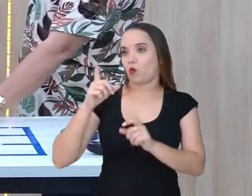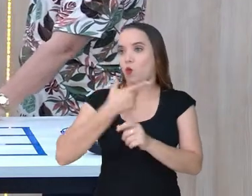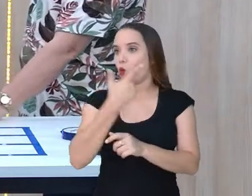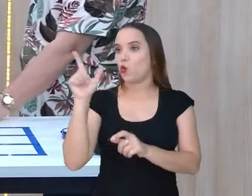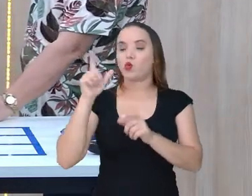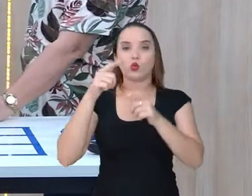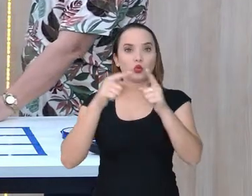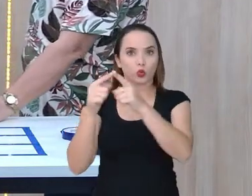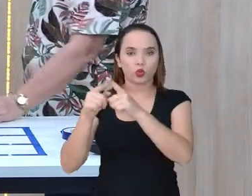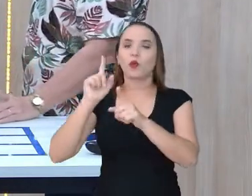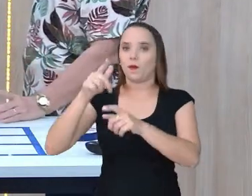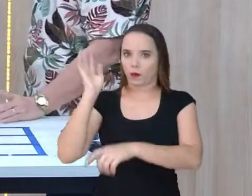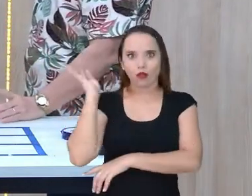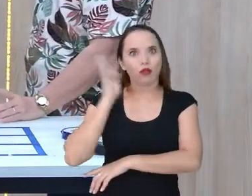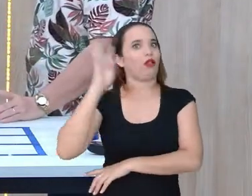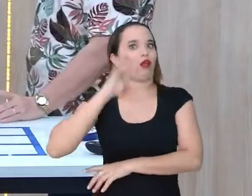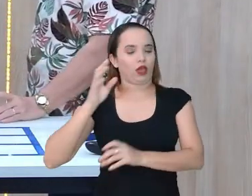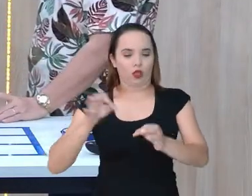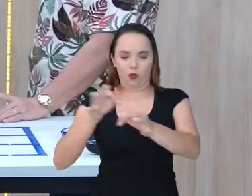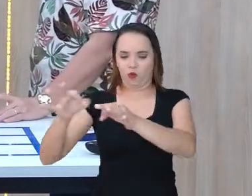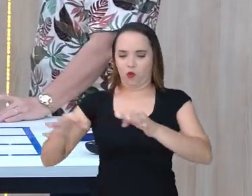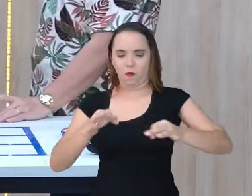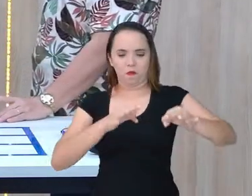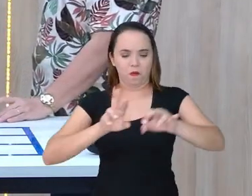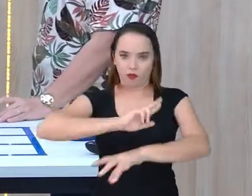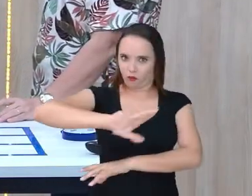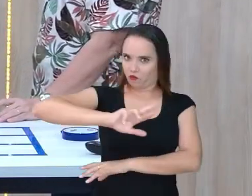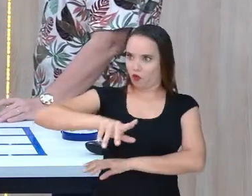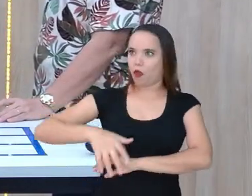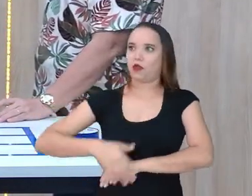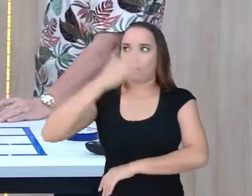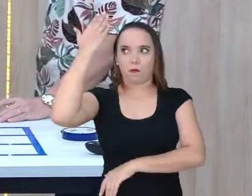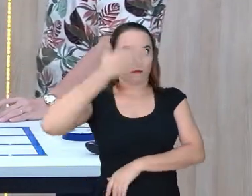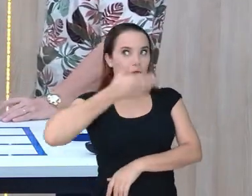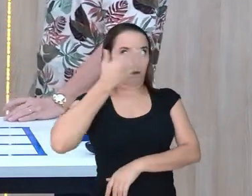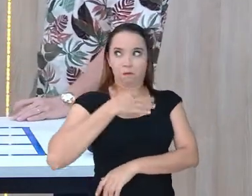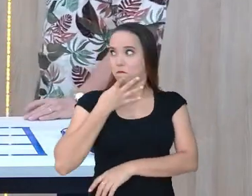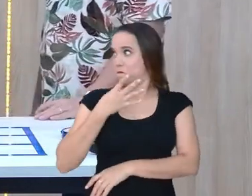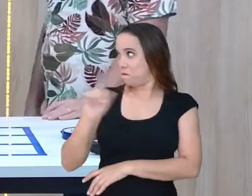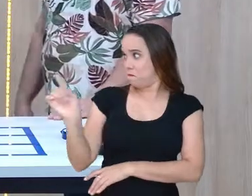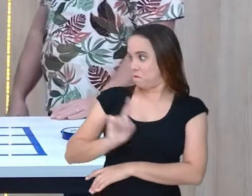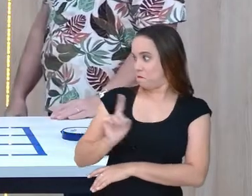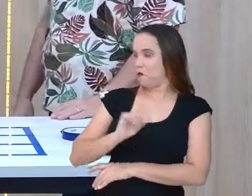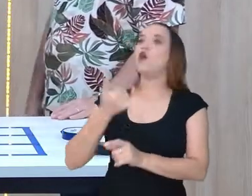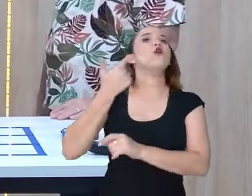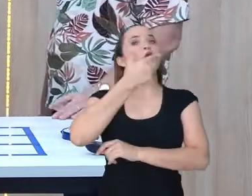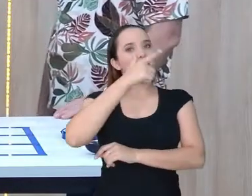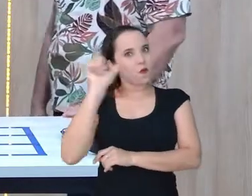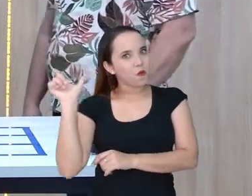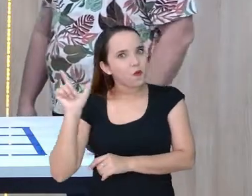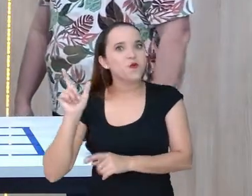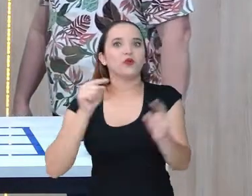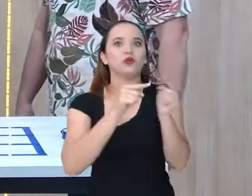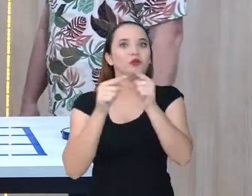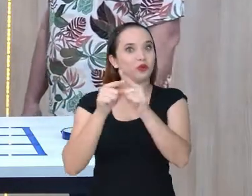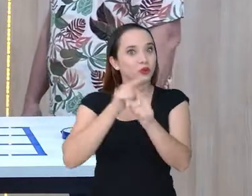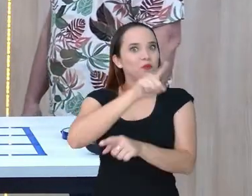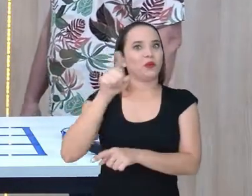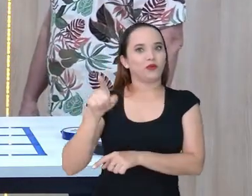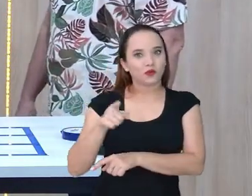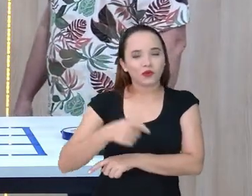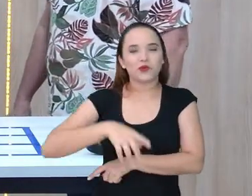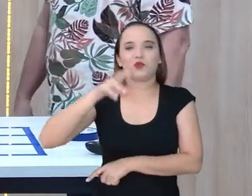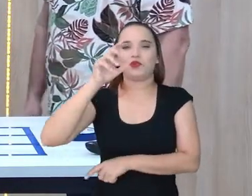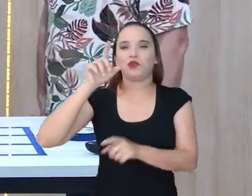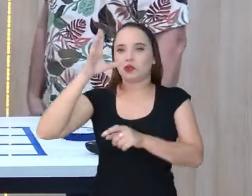Parece uma mandala, assim. Você abre todo mundo. Passado. Sabia não. Com excesso não. Olha aí. Mais uma modalidade pra vocês aí.